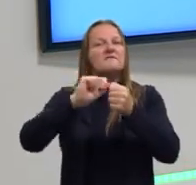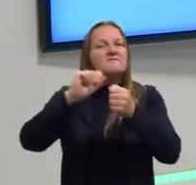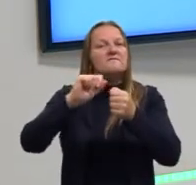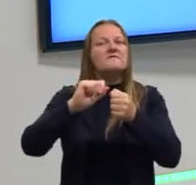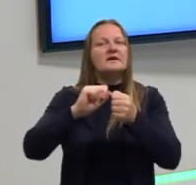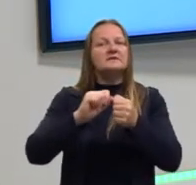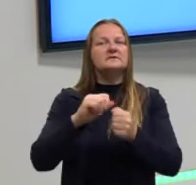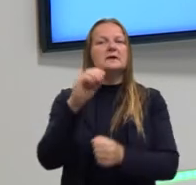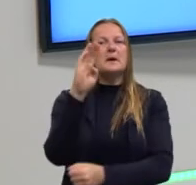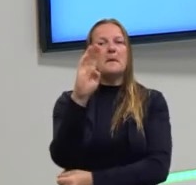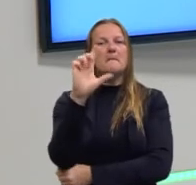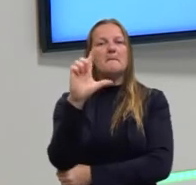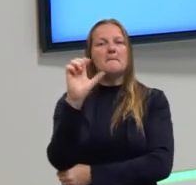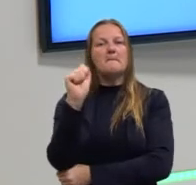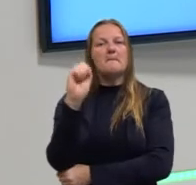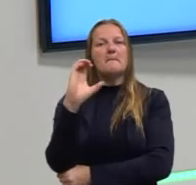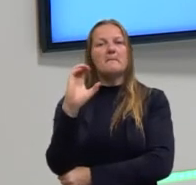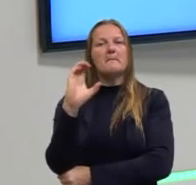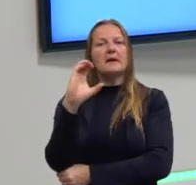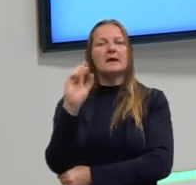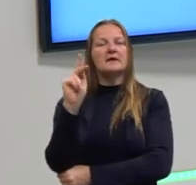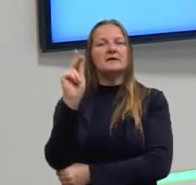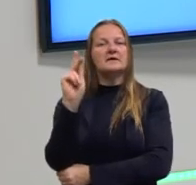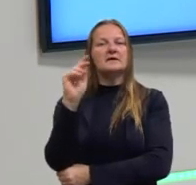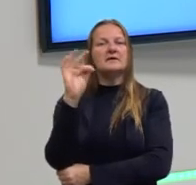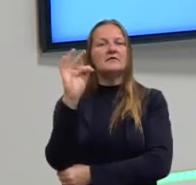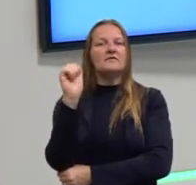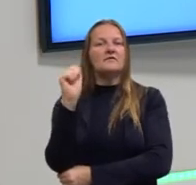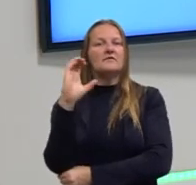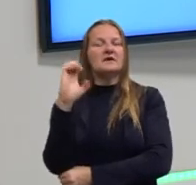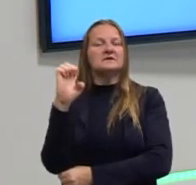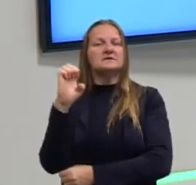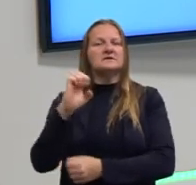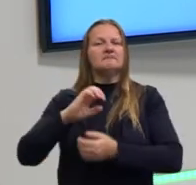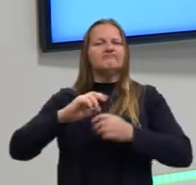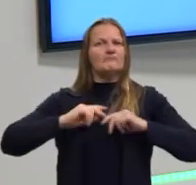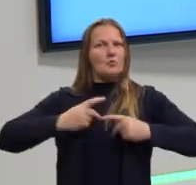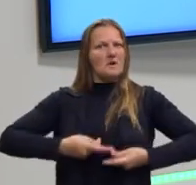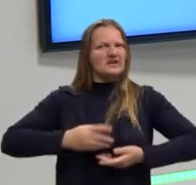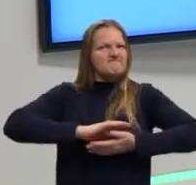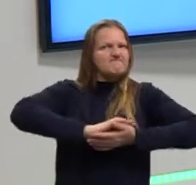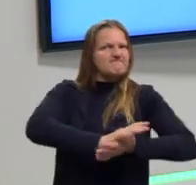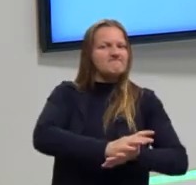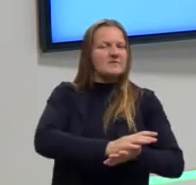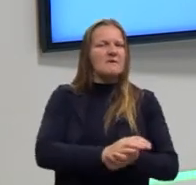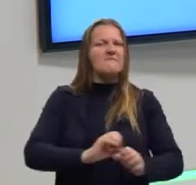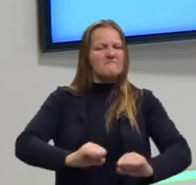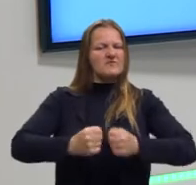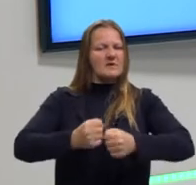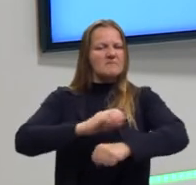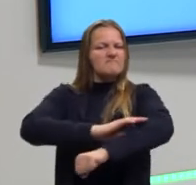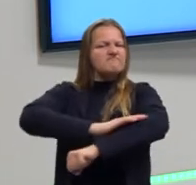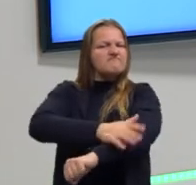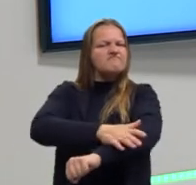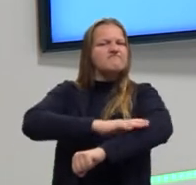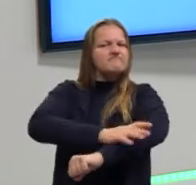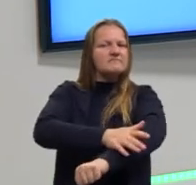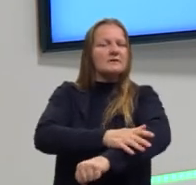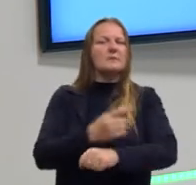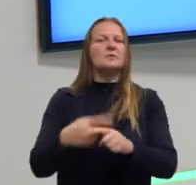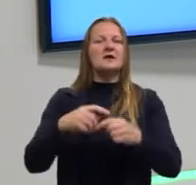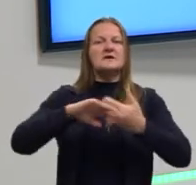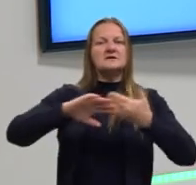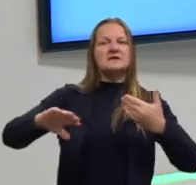blackface. Isso é desumanizar o outro, isso é fortalecer o preconceito, isso é a base para a